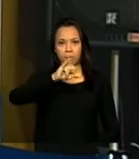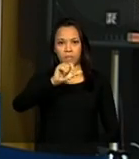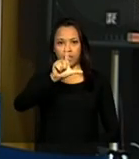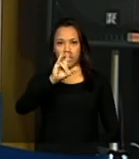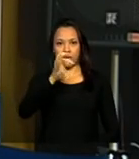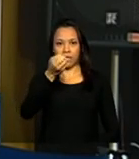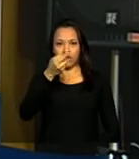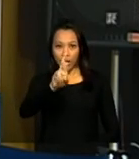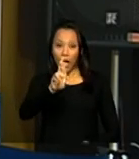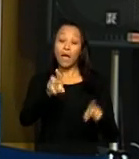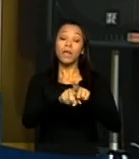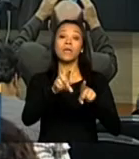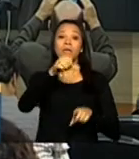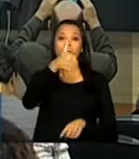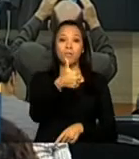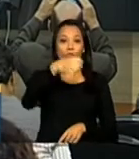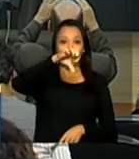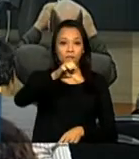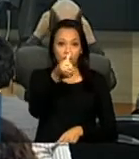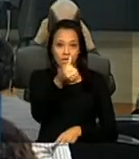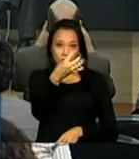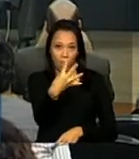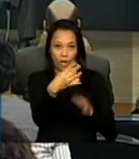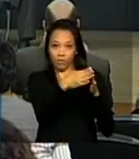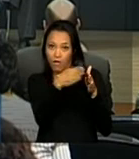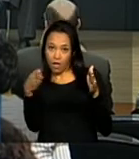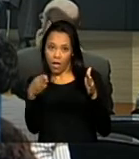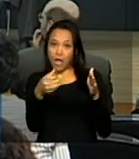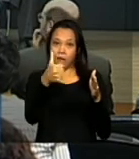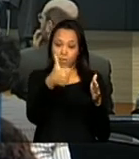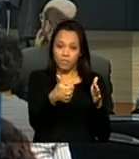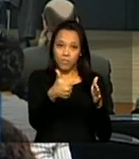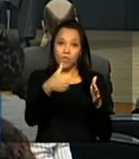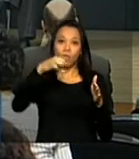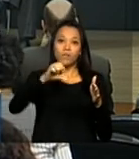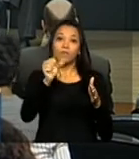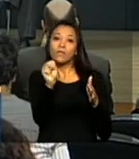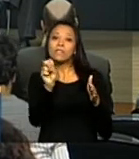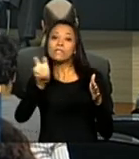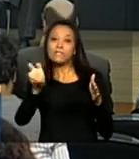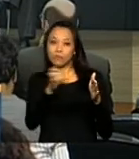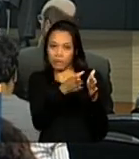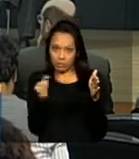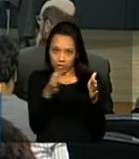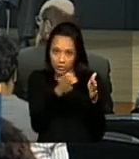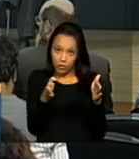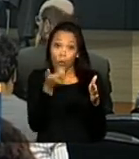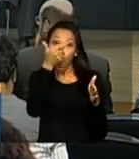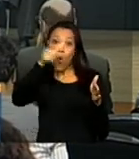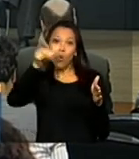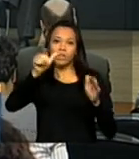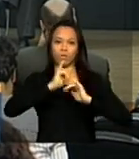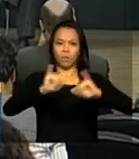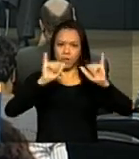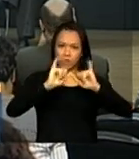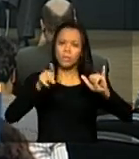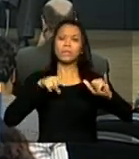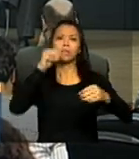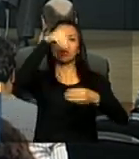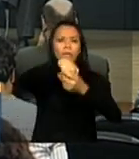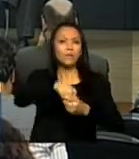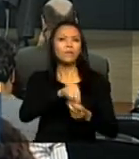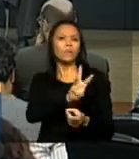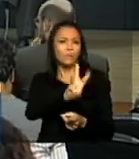1964 a 1985. Entre outros dados, o portal apresenta